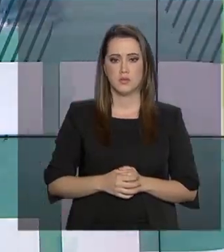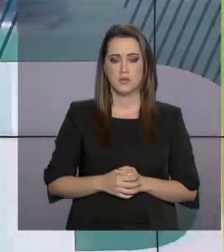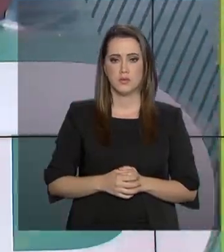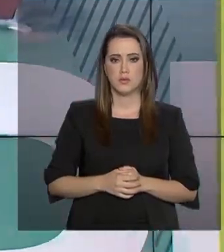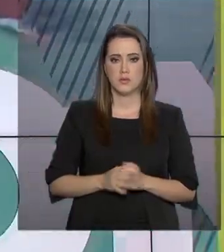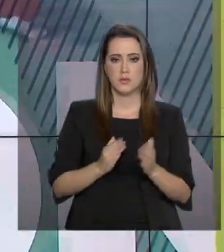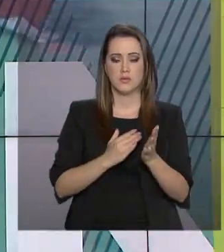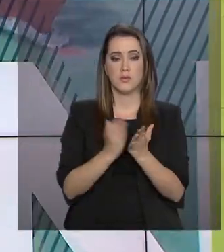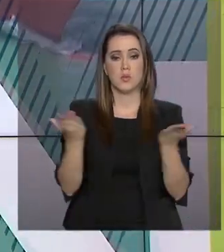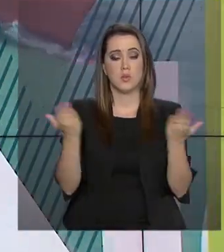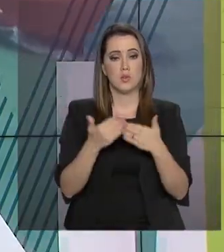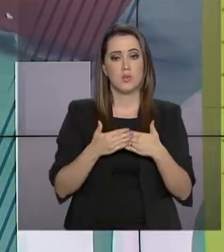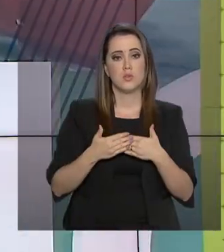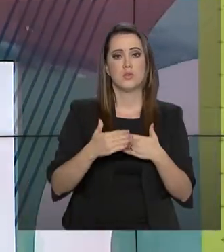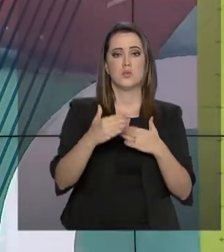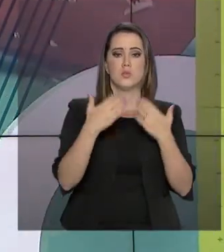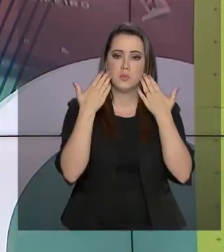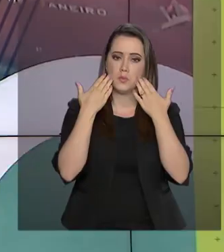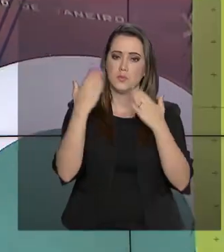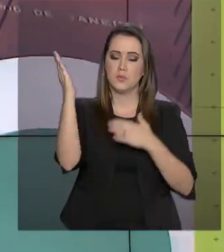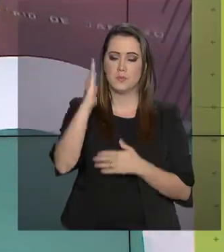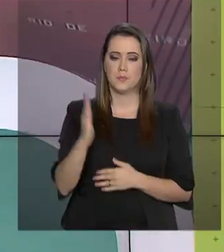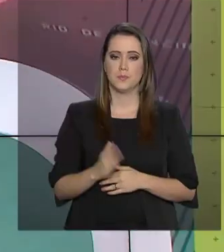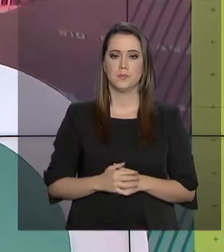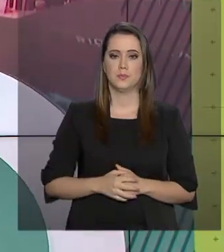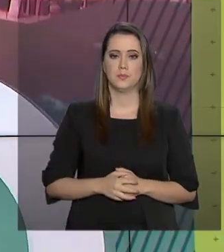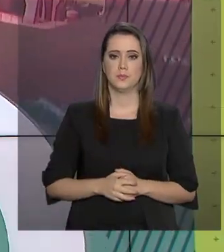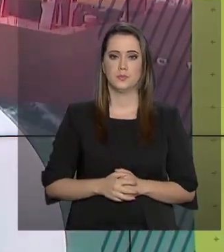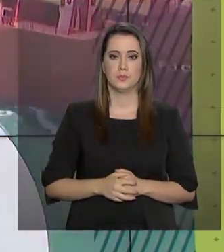Continue agora com a programação da TV Brasil.